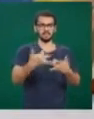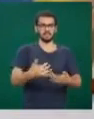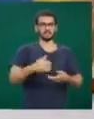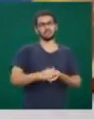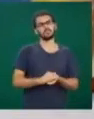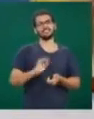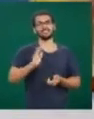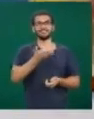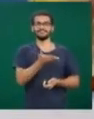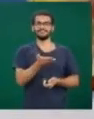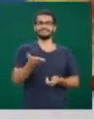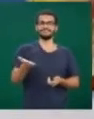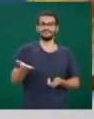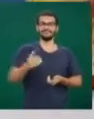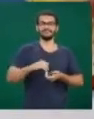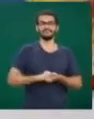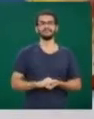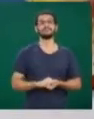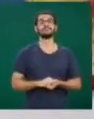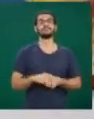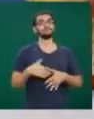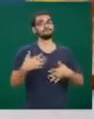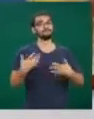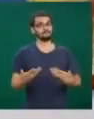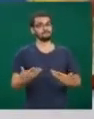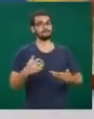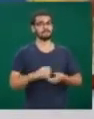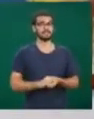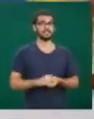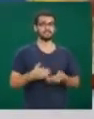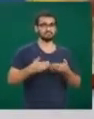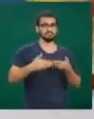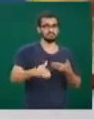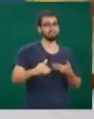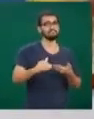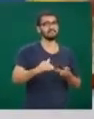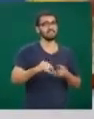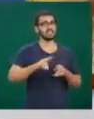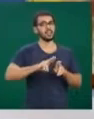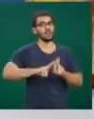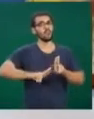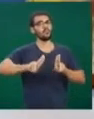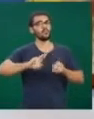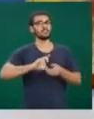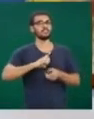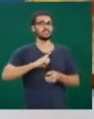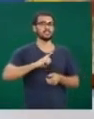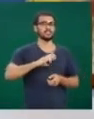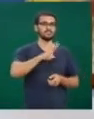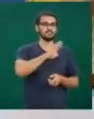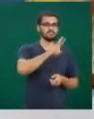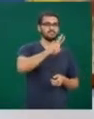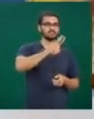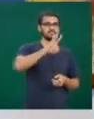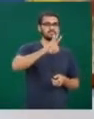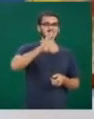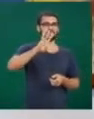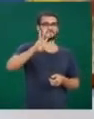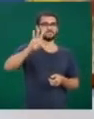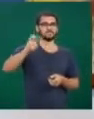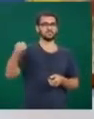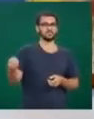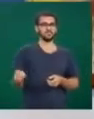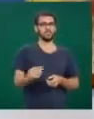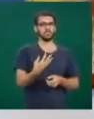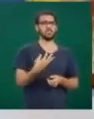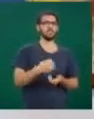todos que assistem o TVU Notícias, é isso mesmo. A partir de agora, Universidade Federal de Berlândia conta com novos endereços na